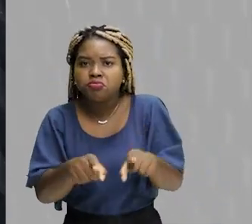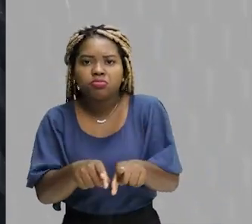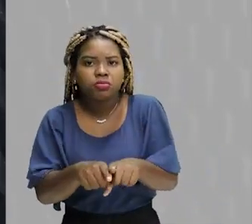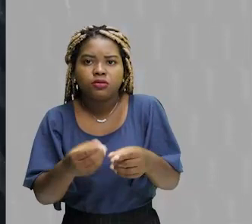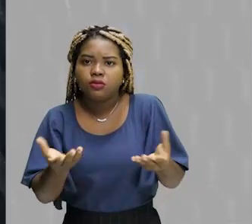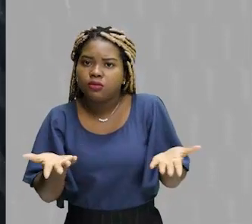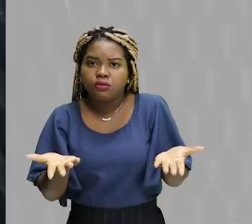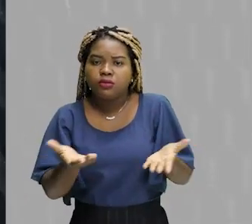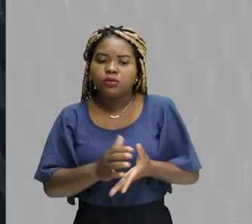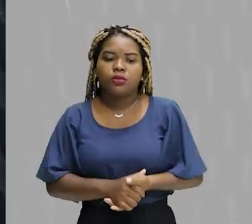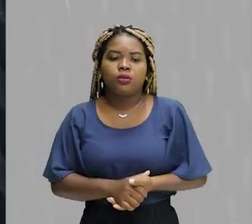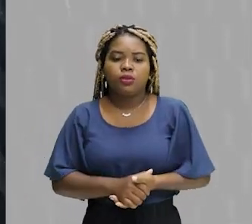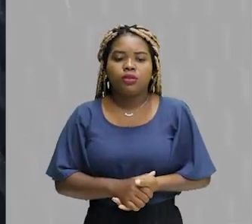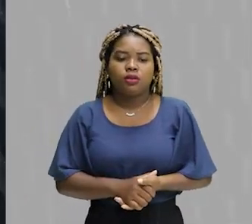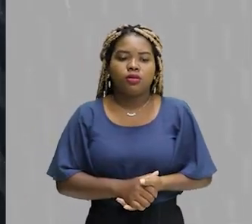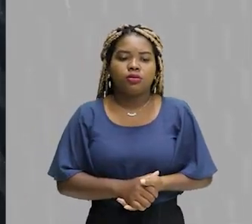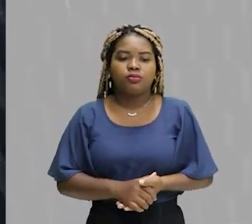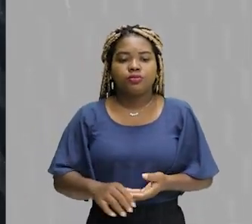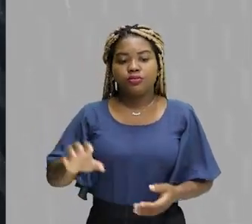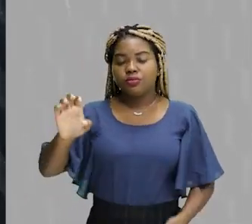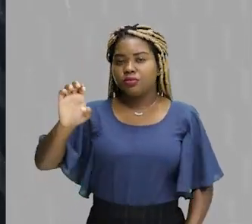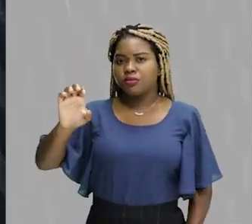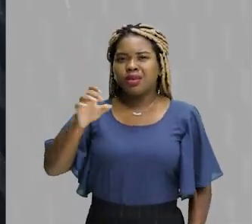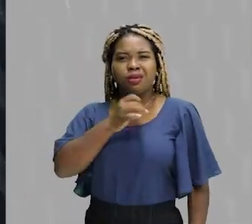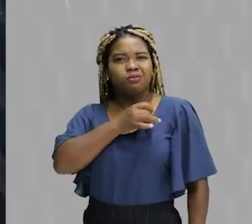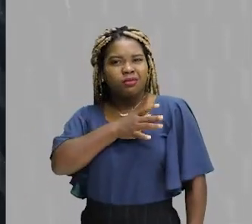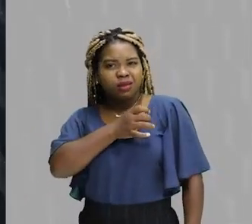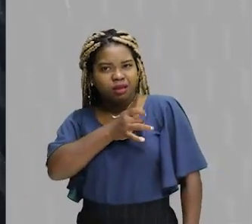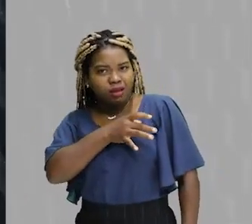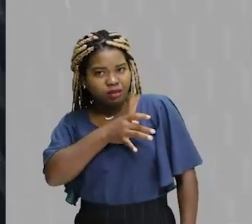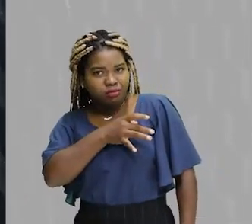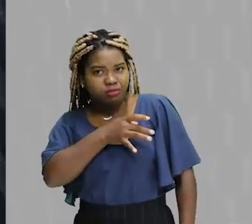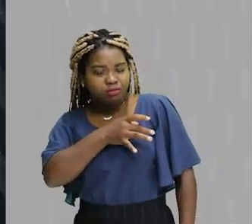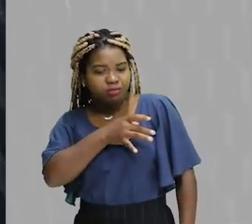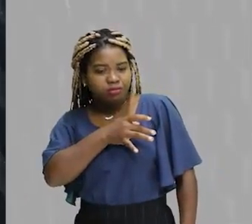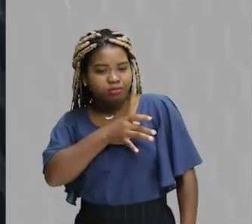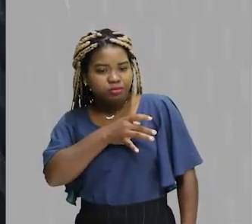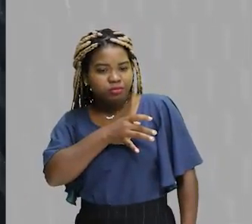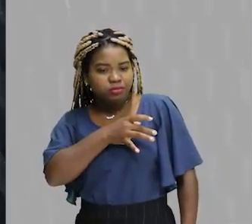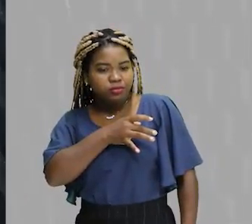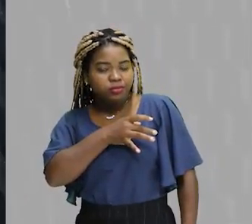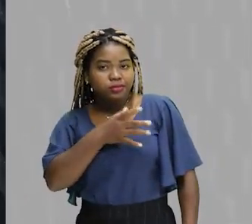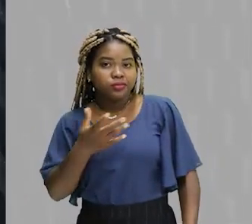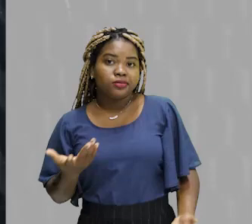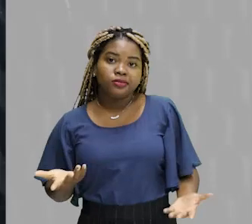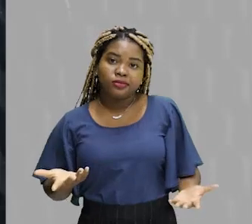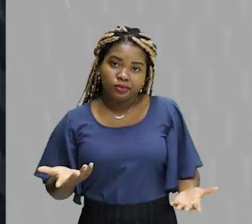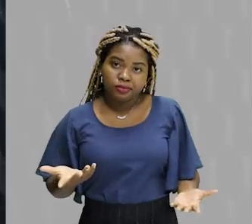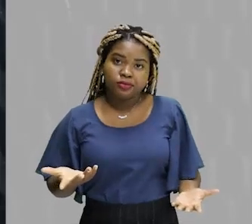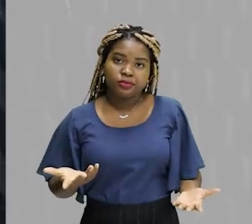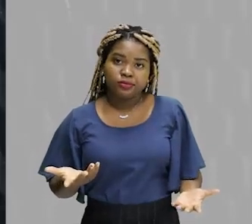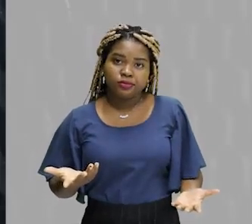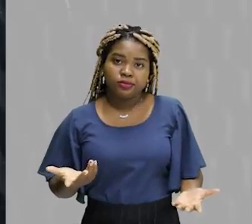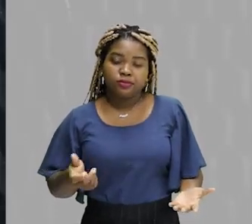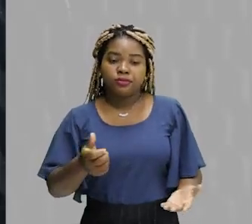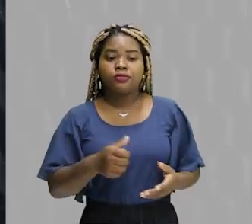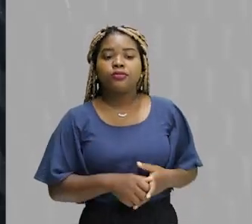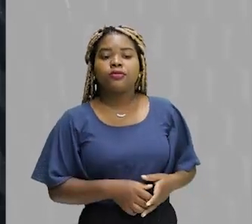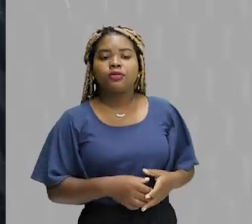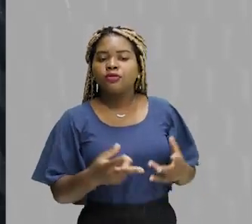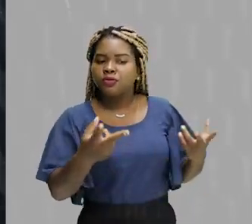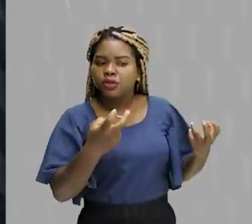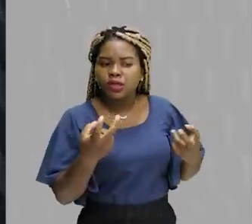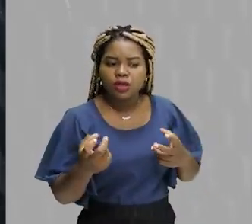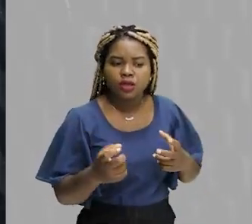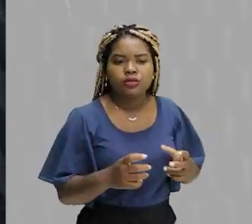ok? E olha a letra E, que traz o medo, apesar de trazer mesmos, mas traz o medo. Olha como a arquitetura